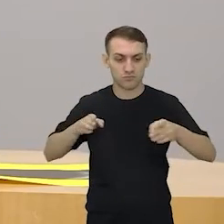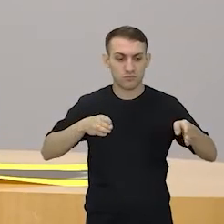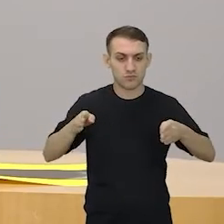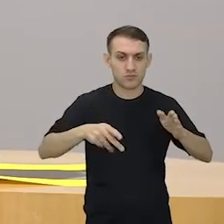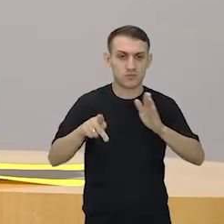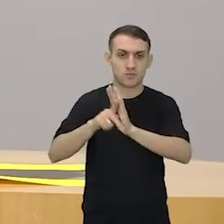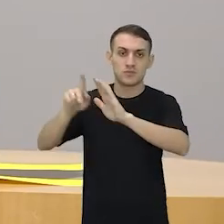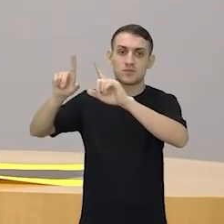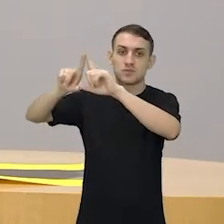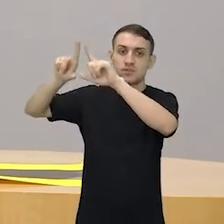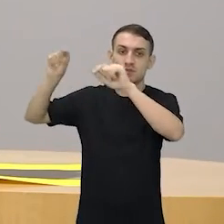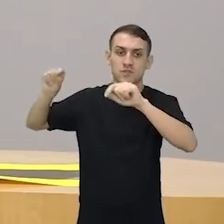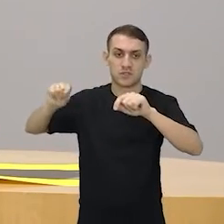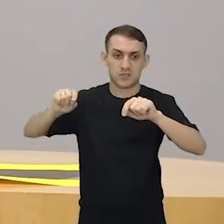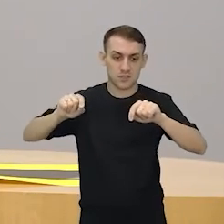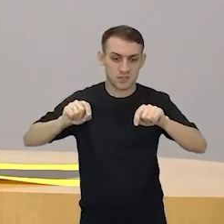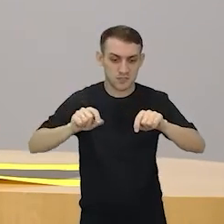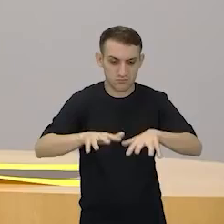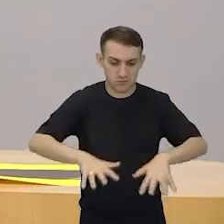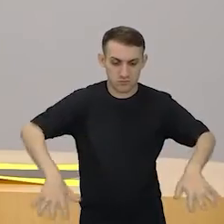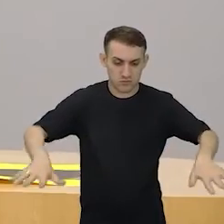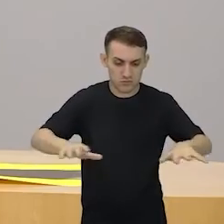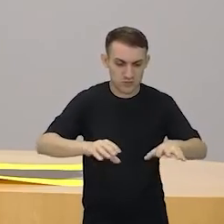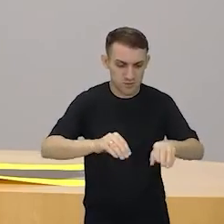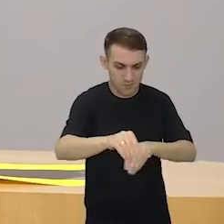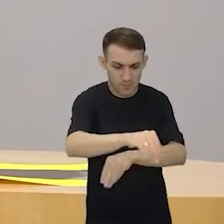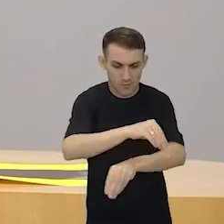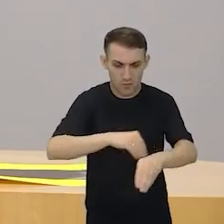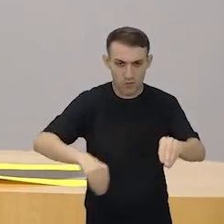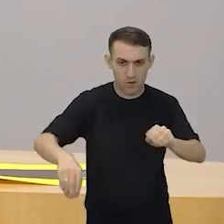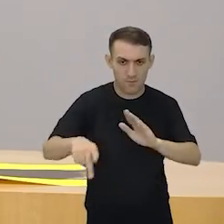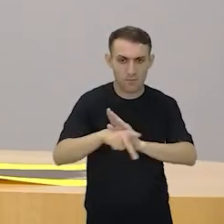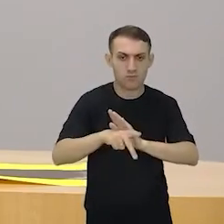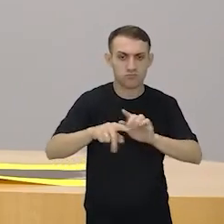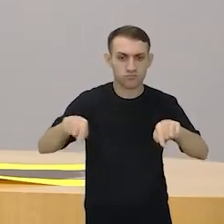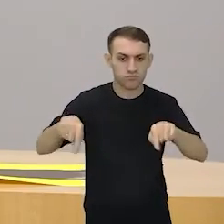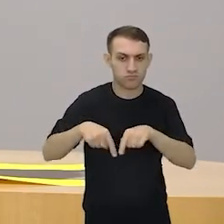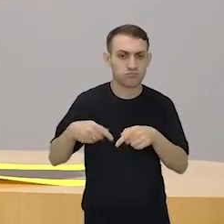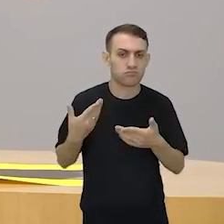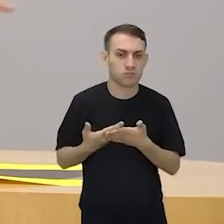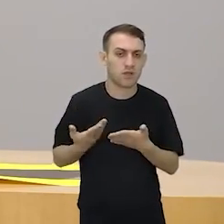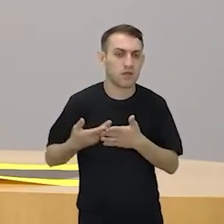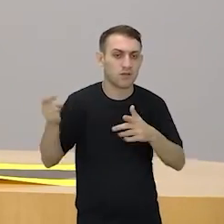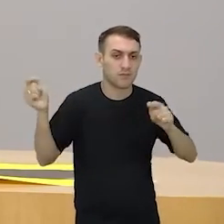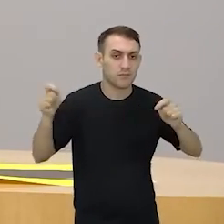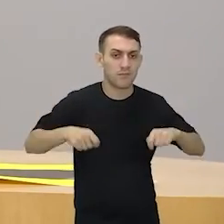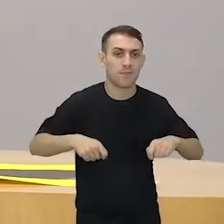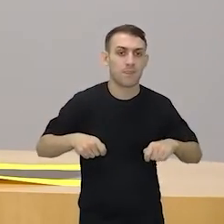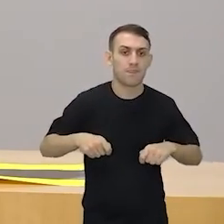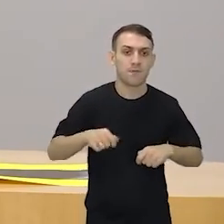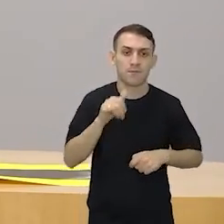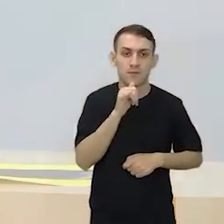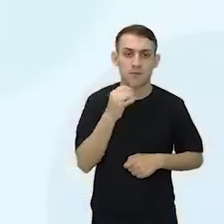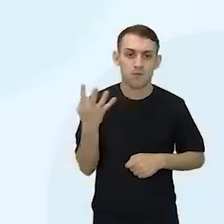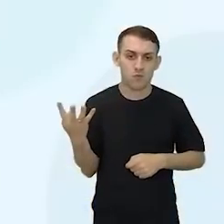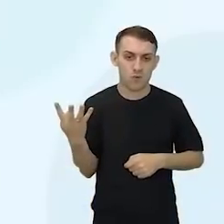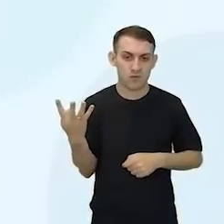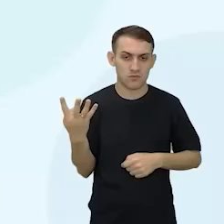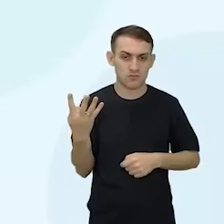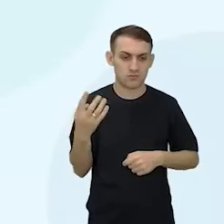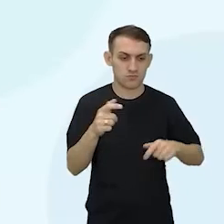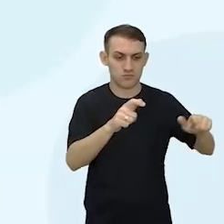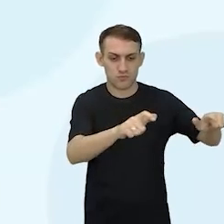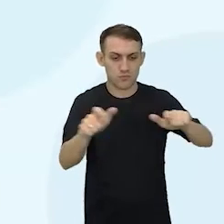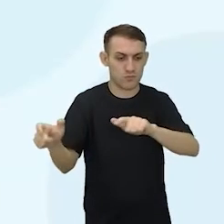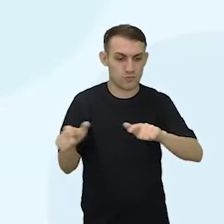lua e posicionem no chão aí da sala de aula em quatro lugares diferentes.